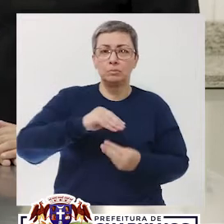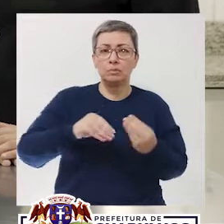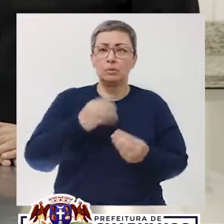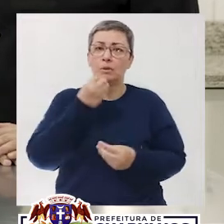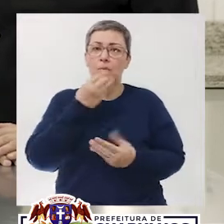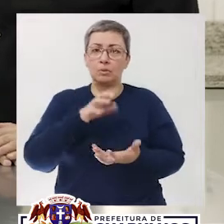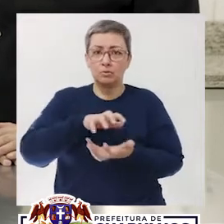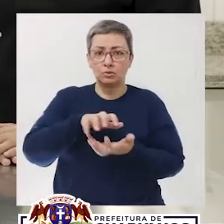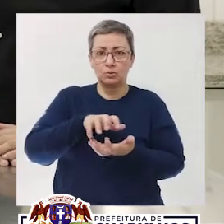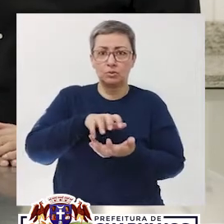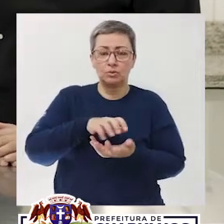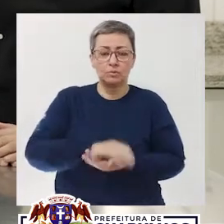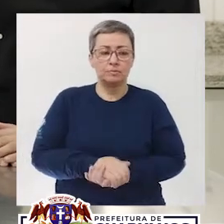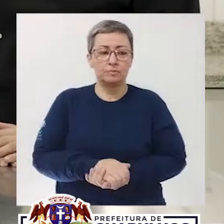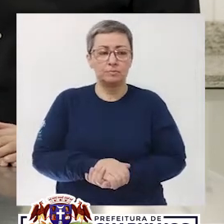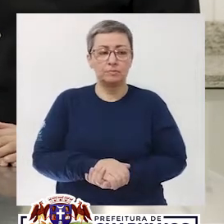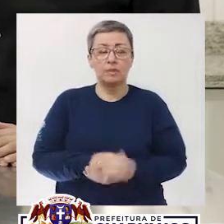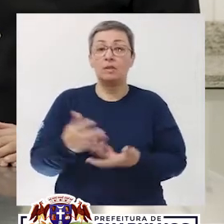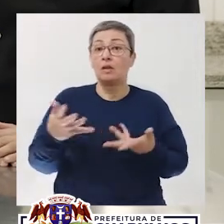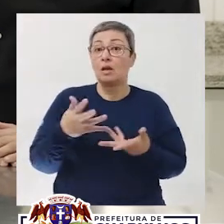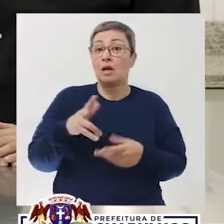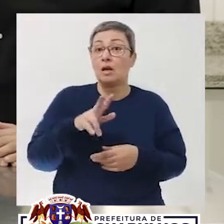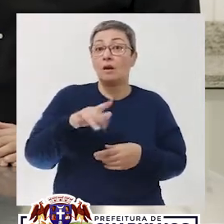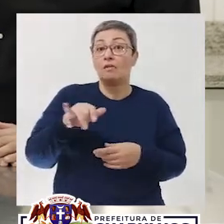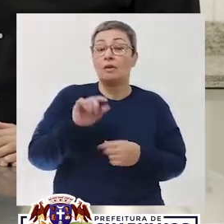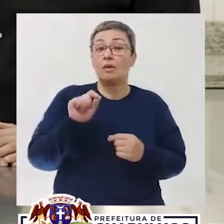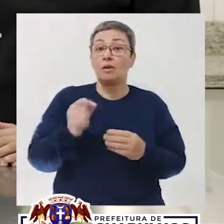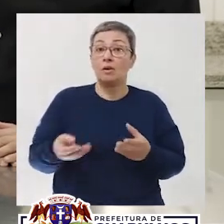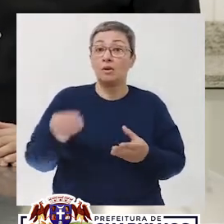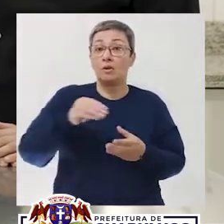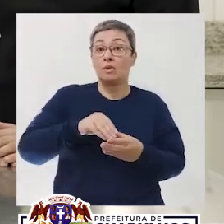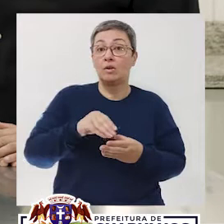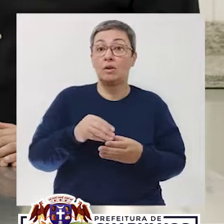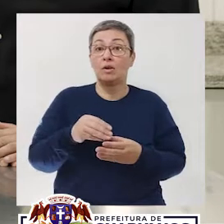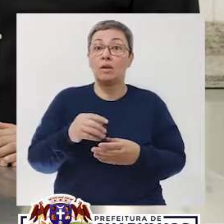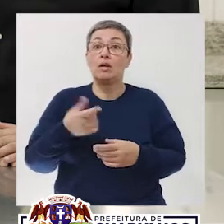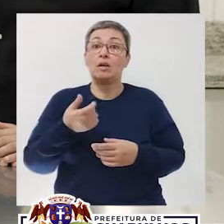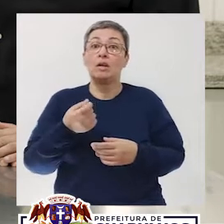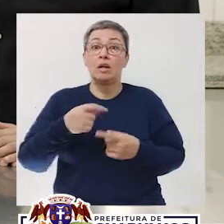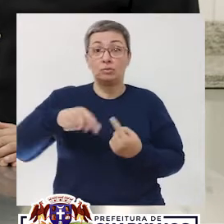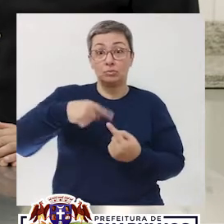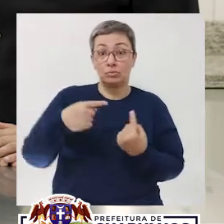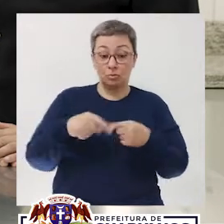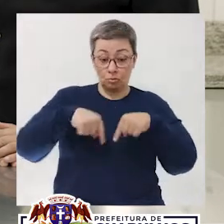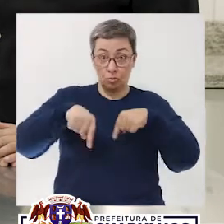Misturamos bem com a gelatina. Agora vamos acrescentar ao creme de leite.